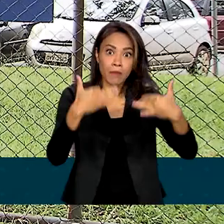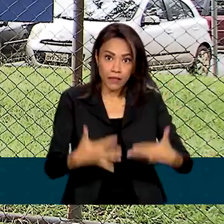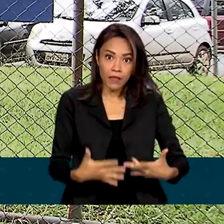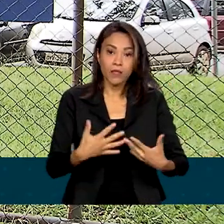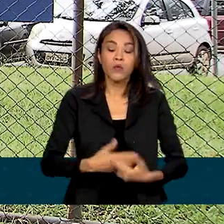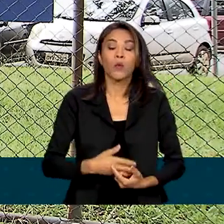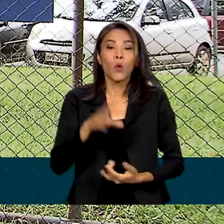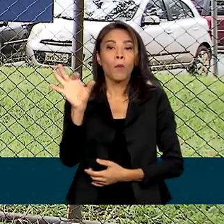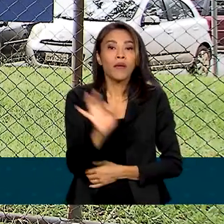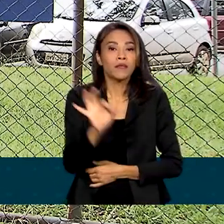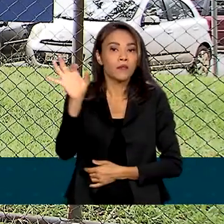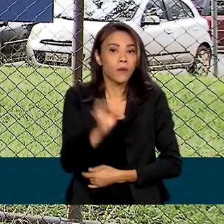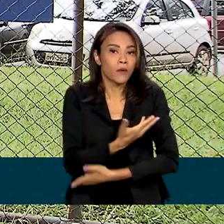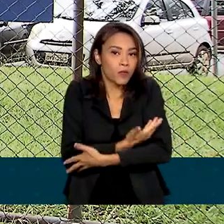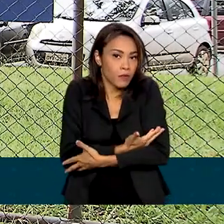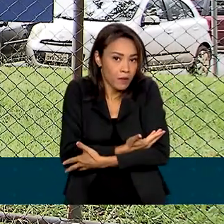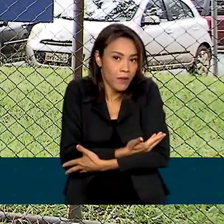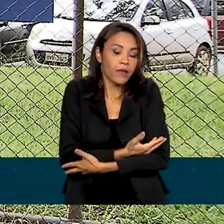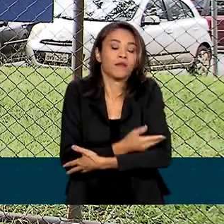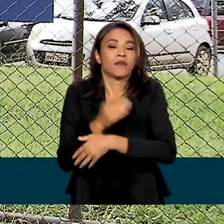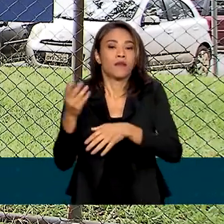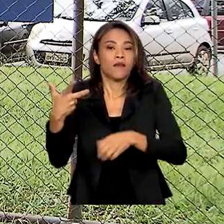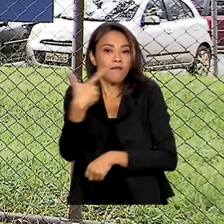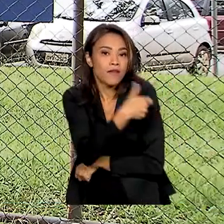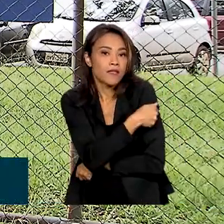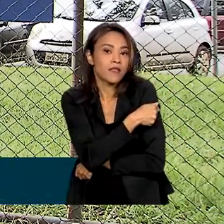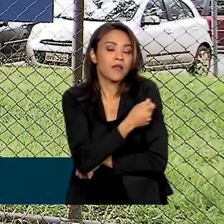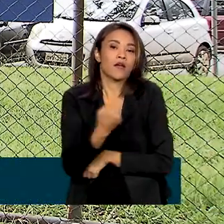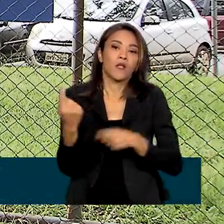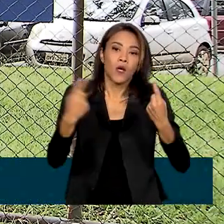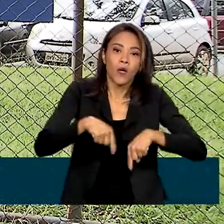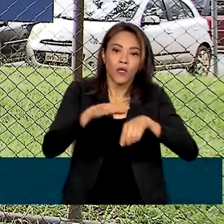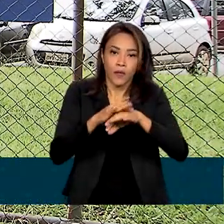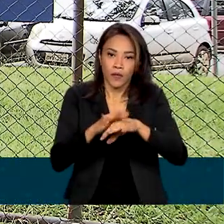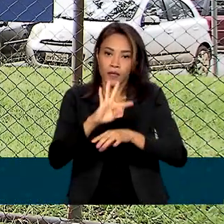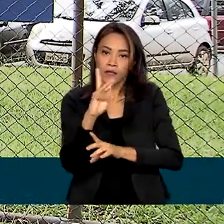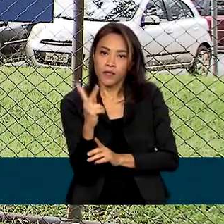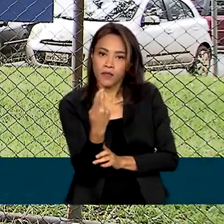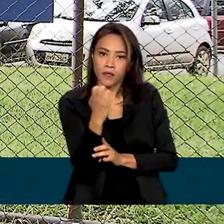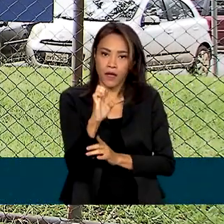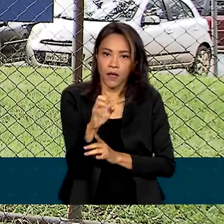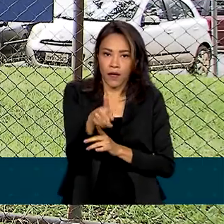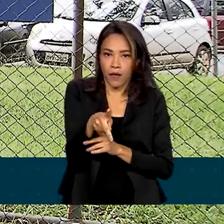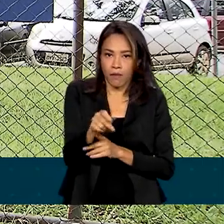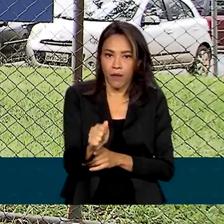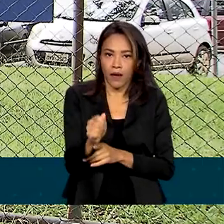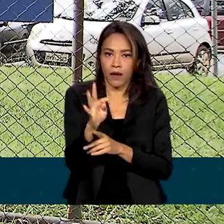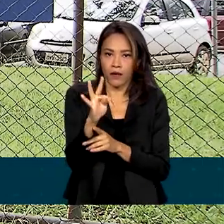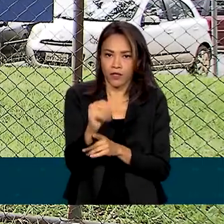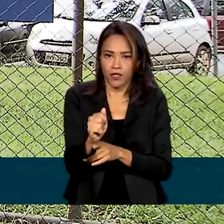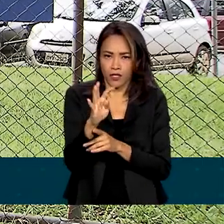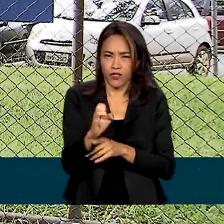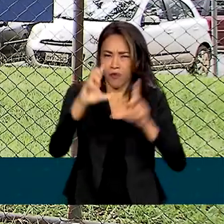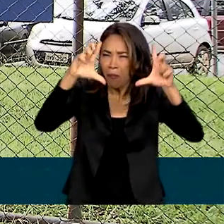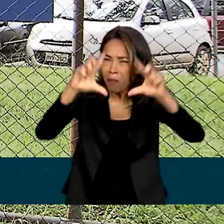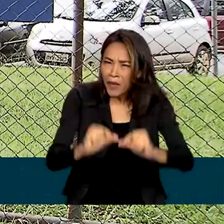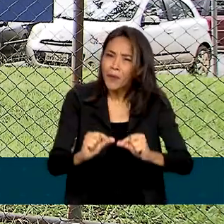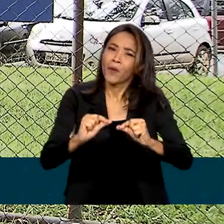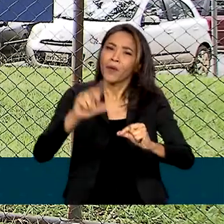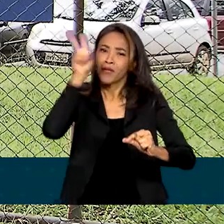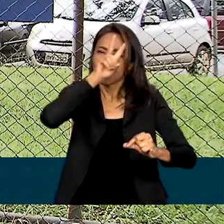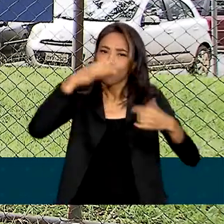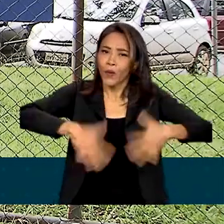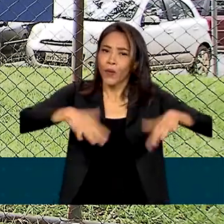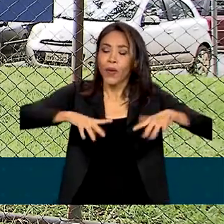vacinados contra a hepatite B é um dos menores da história. O maior declínio ocorreu na região norte, que no ano